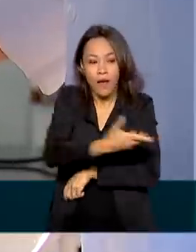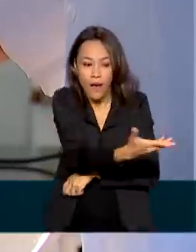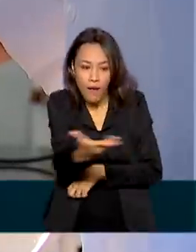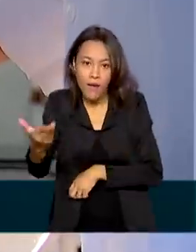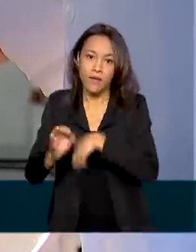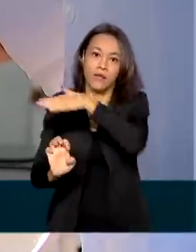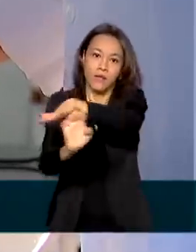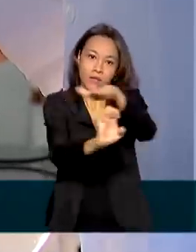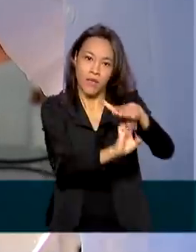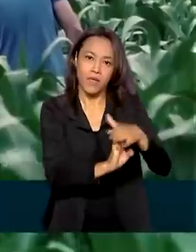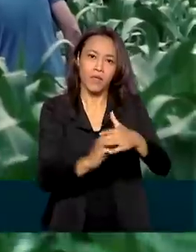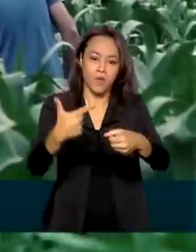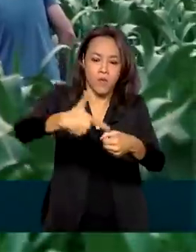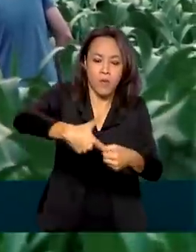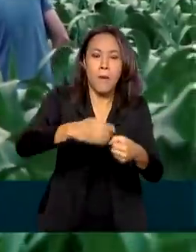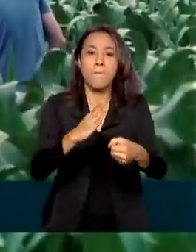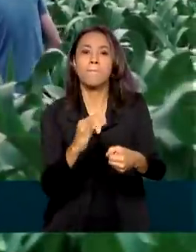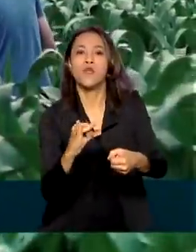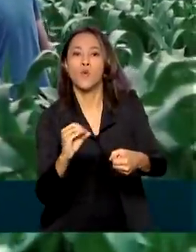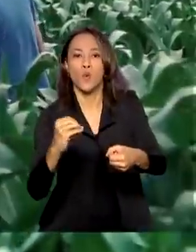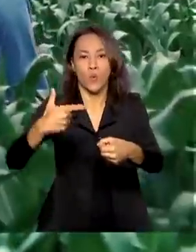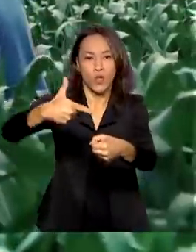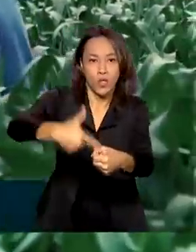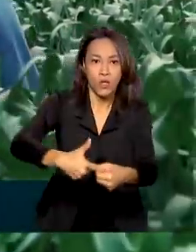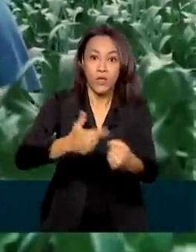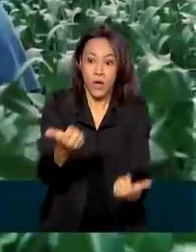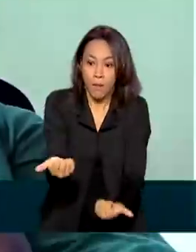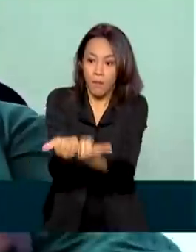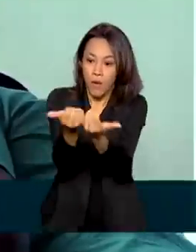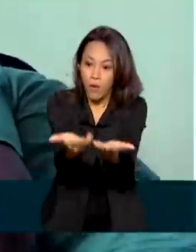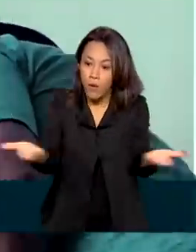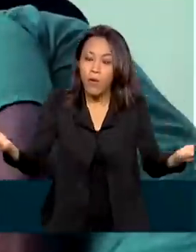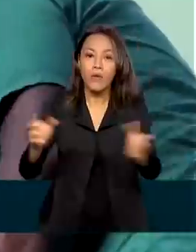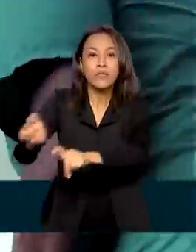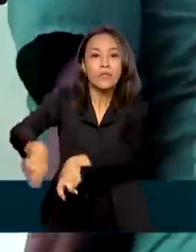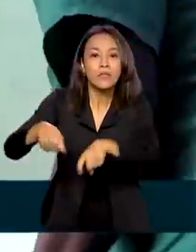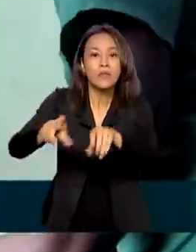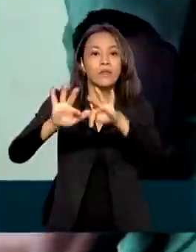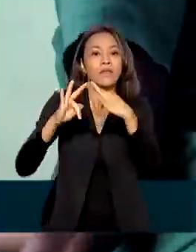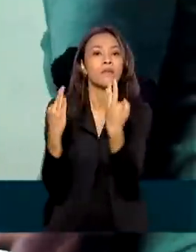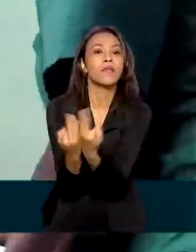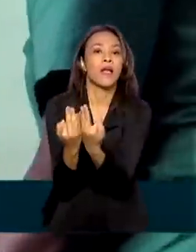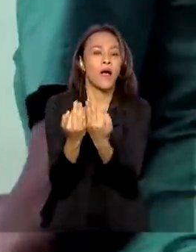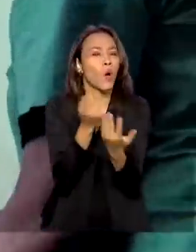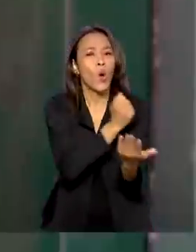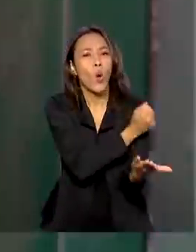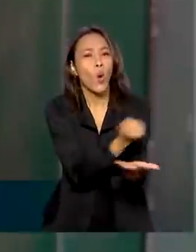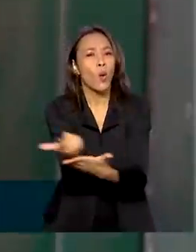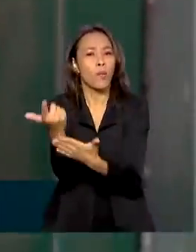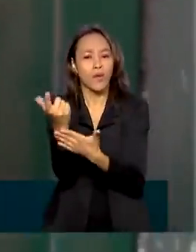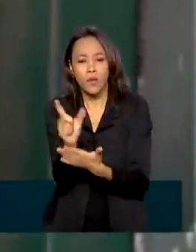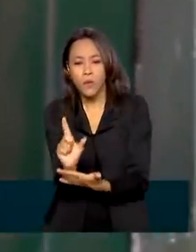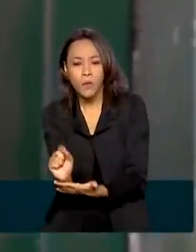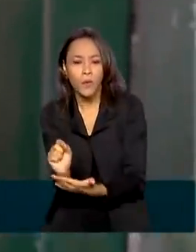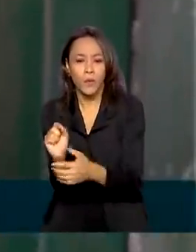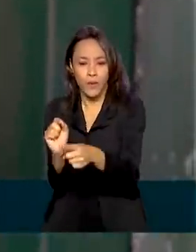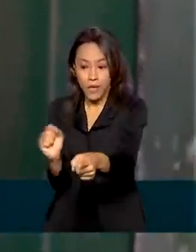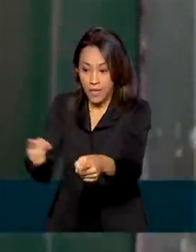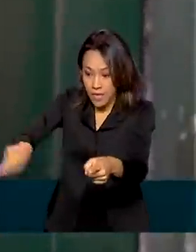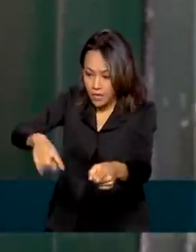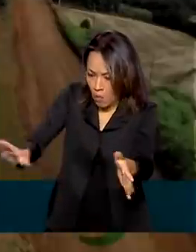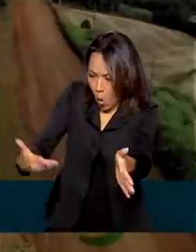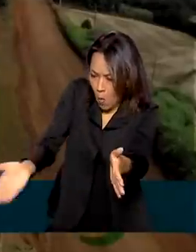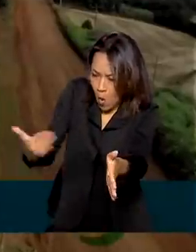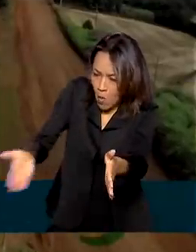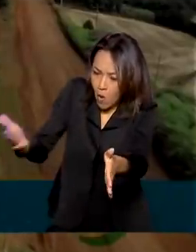biodiesel, que apoiam os agricultores familiares, comprando, por exemplo, a matéria-prima produzida por